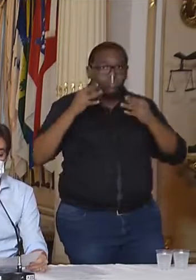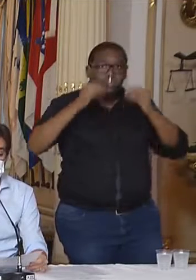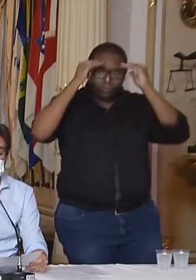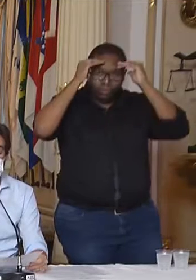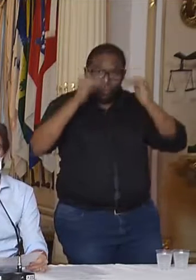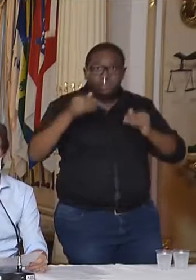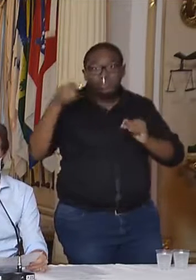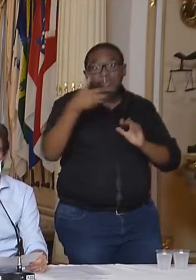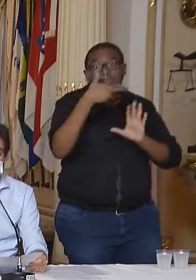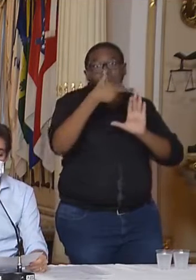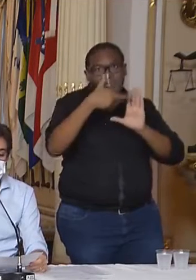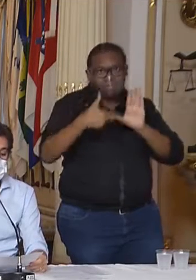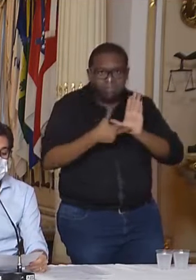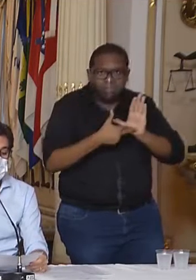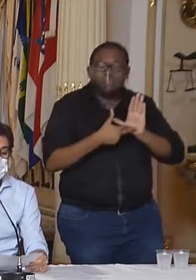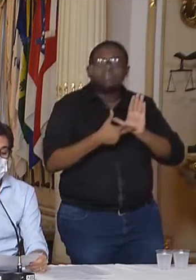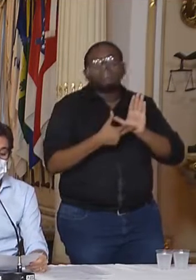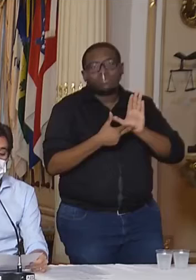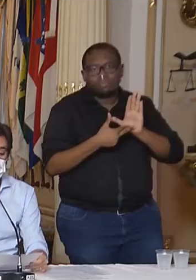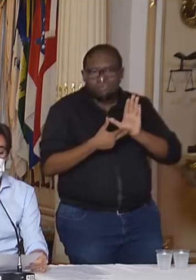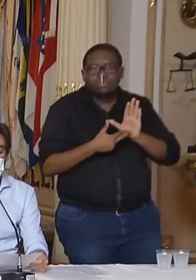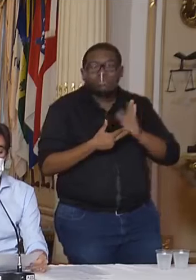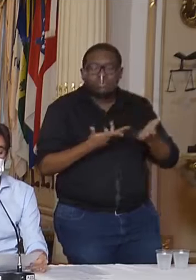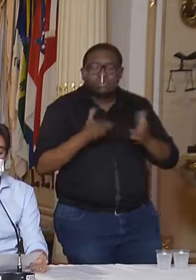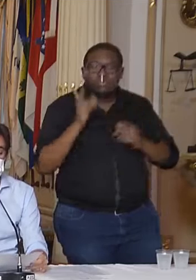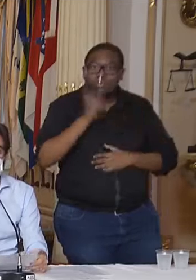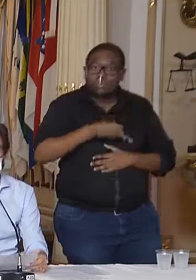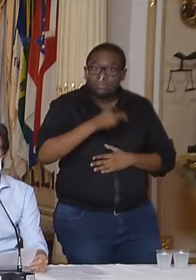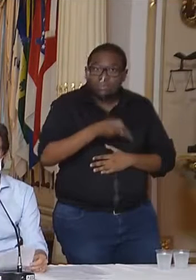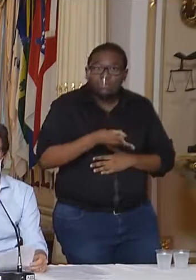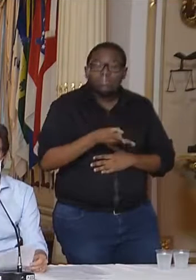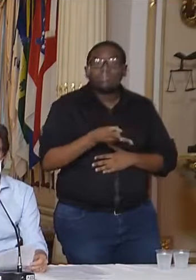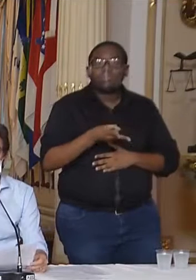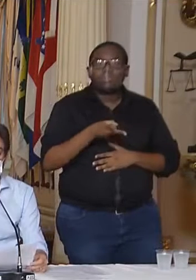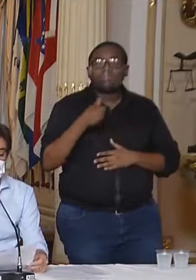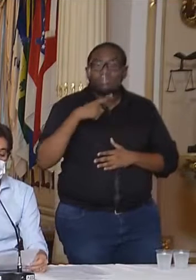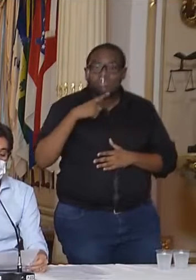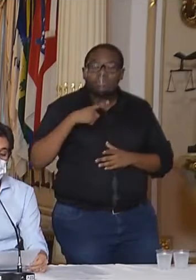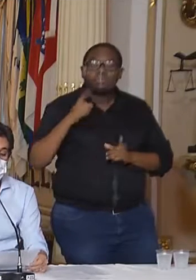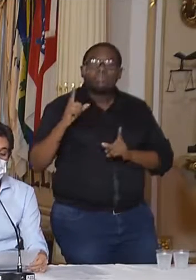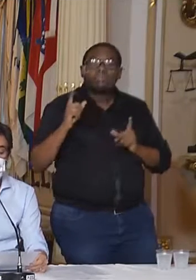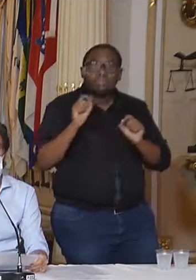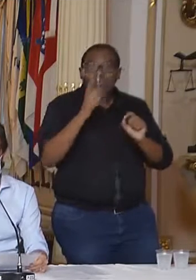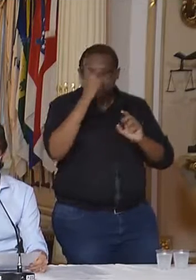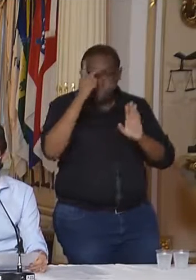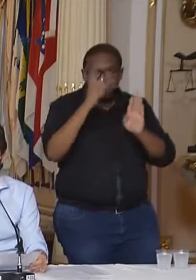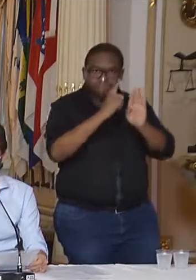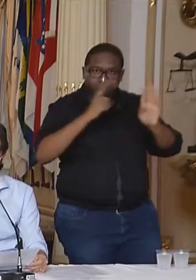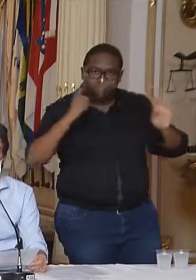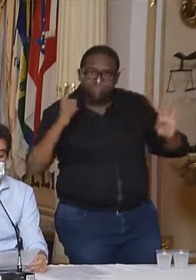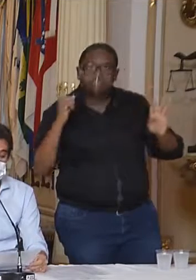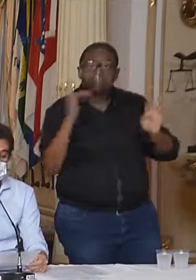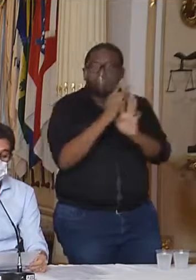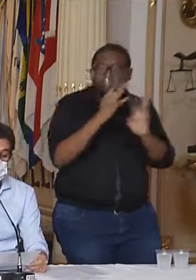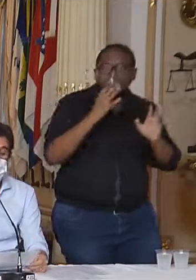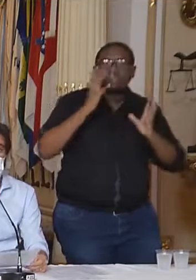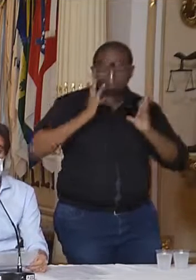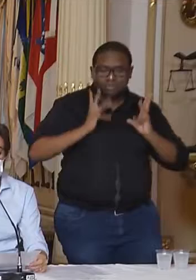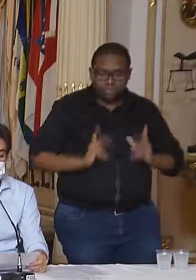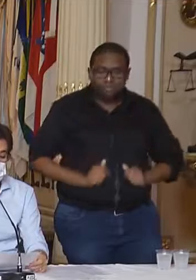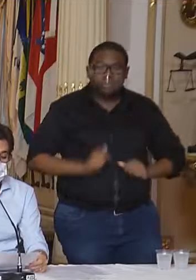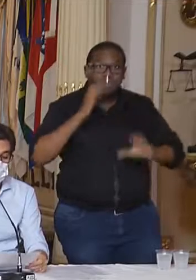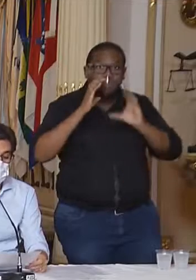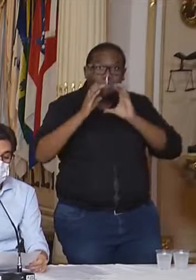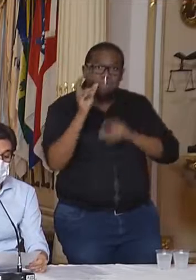protocolos de funcionamento, sempre nos eixos de distanciamento social, higiene, comunicação e